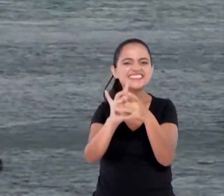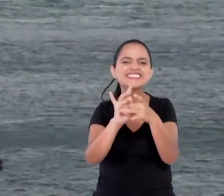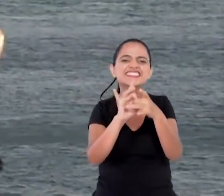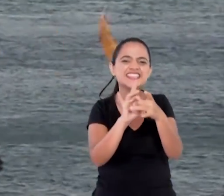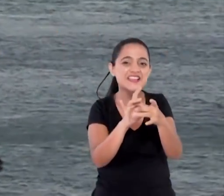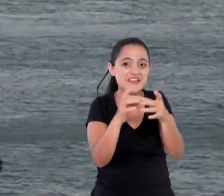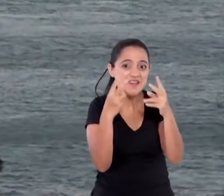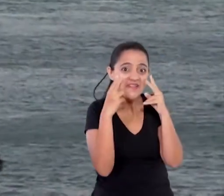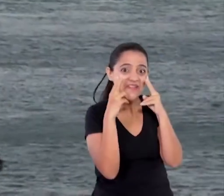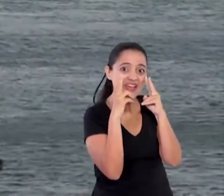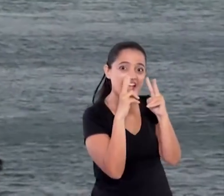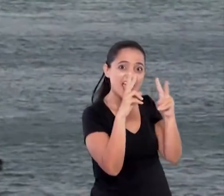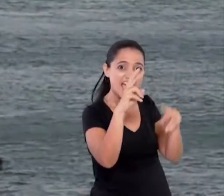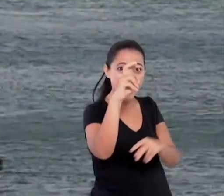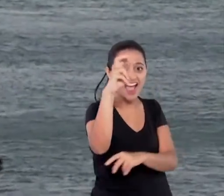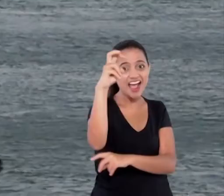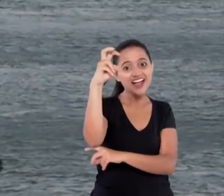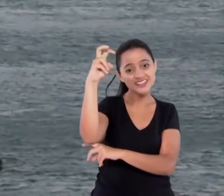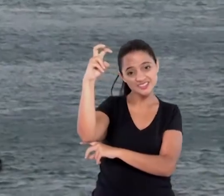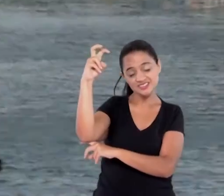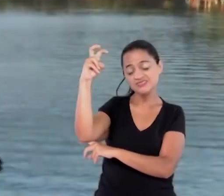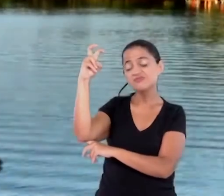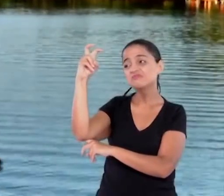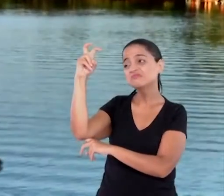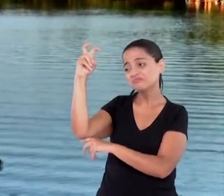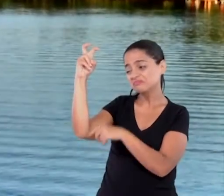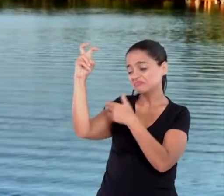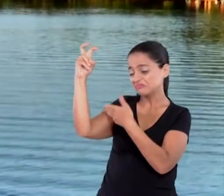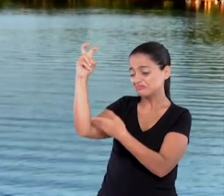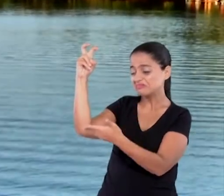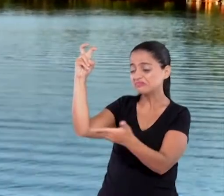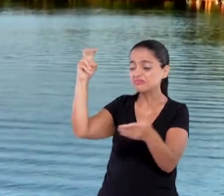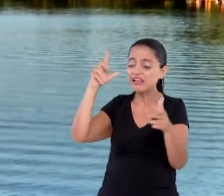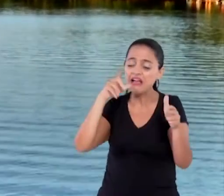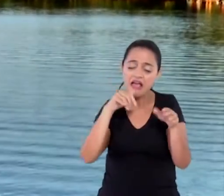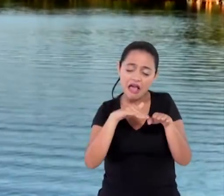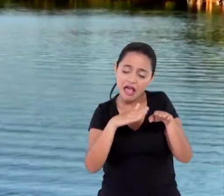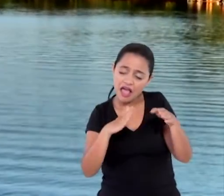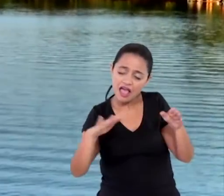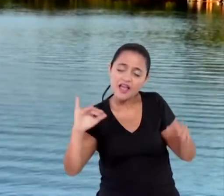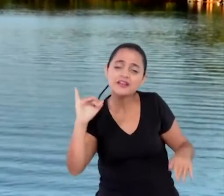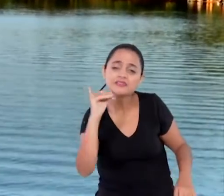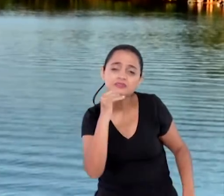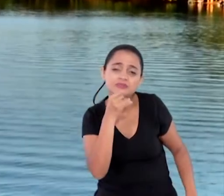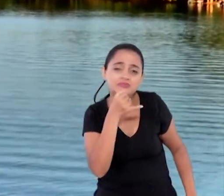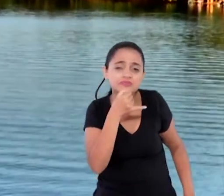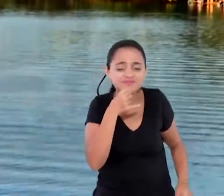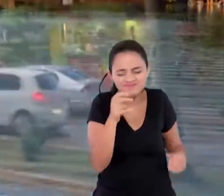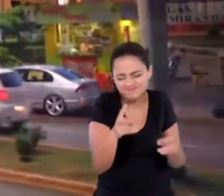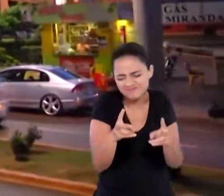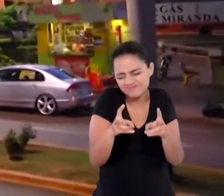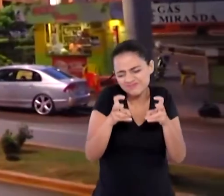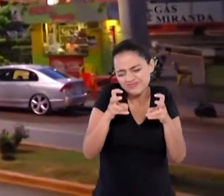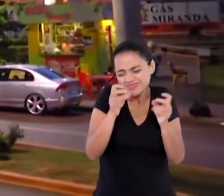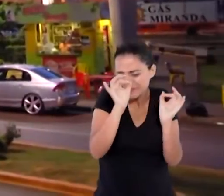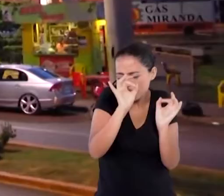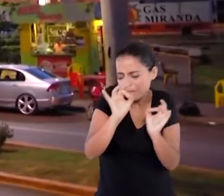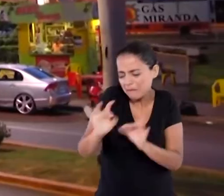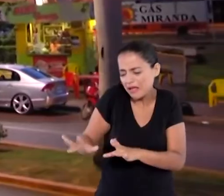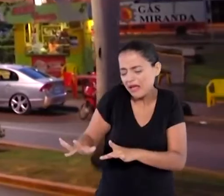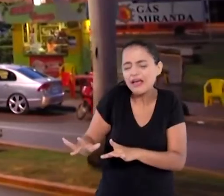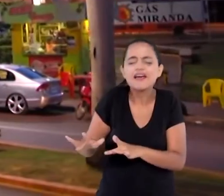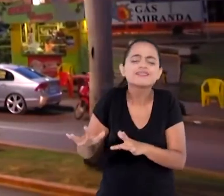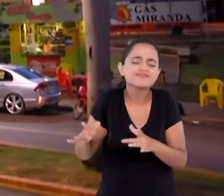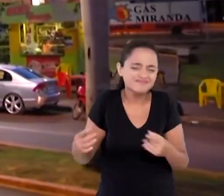Paranaíba está tão triste ao presenciar tanto desmando, mas o